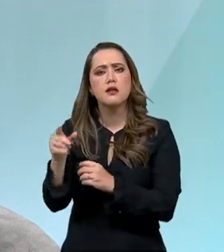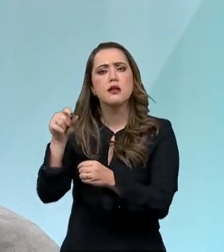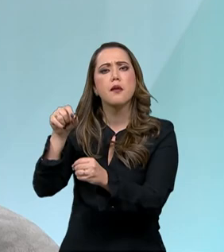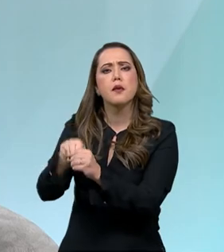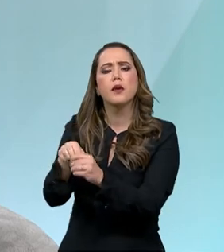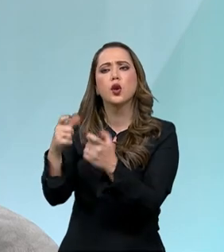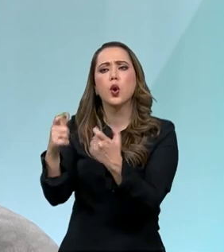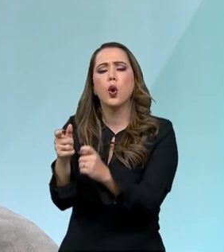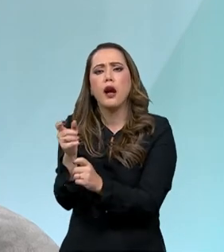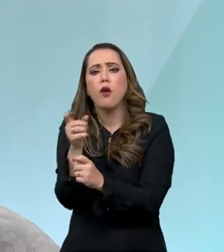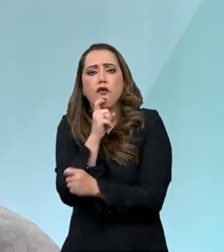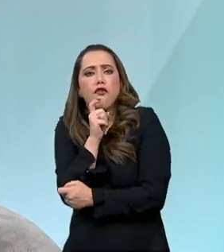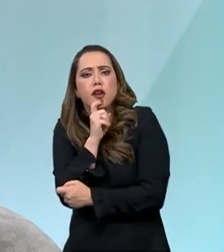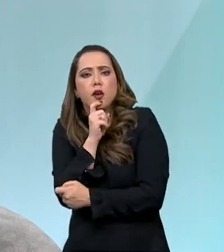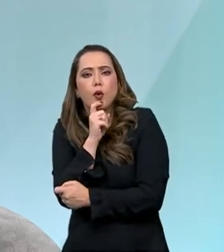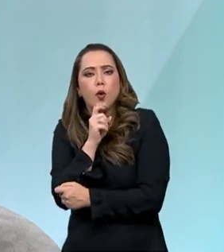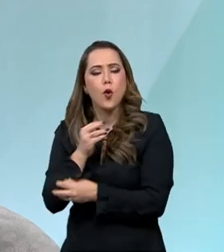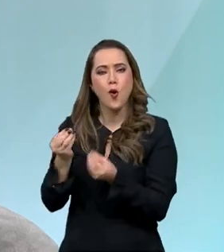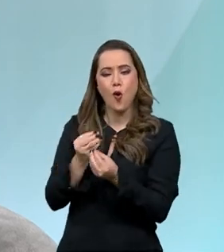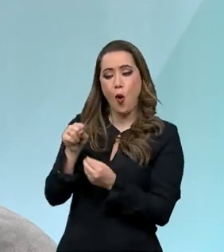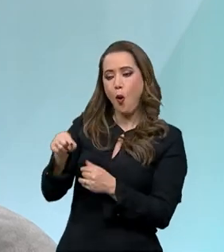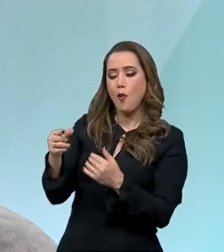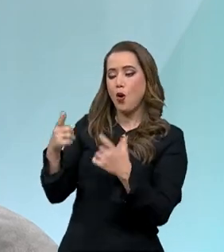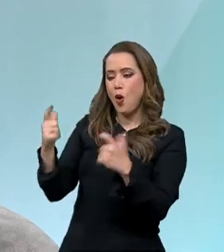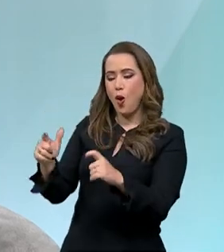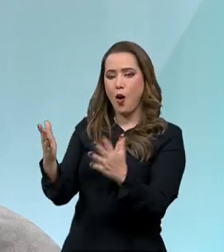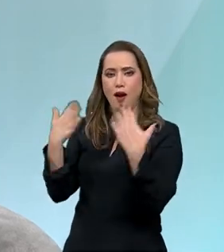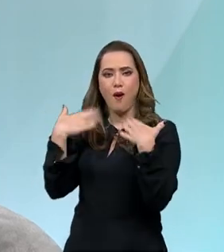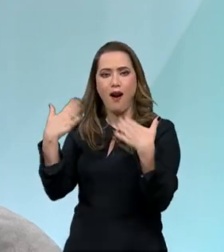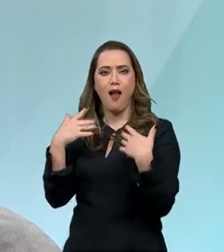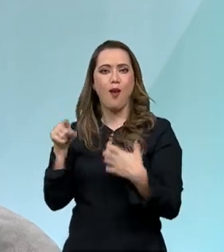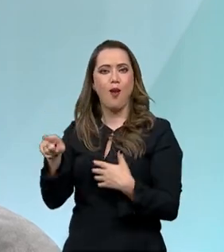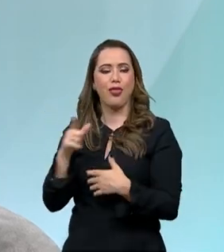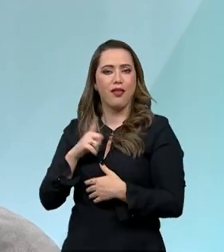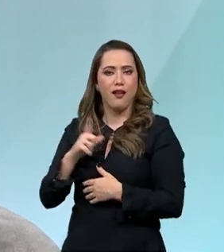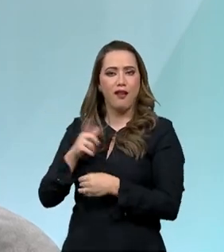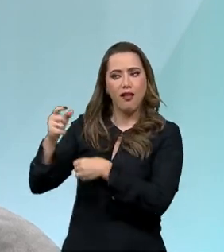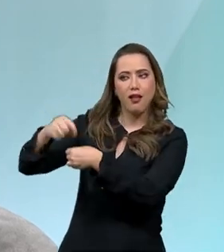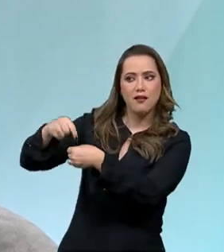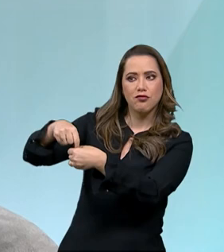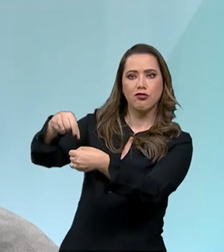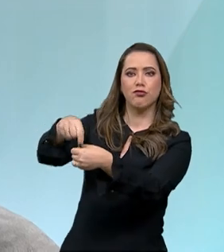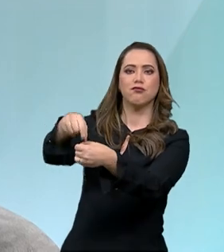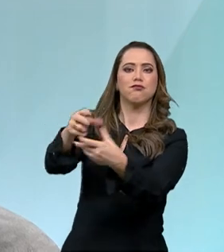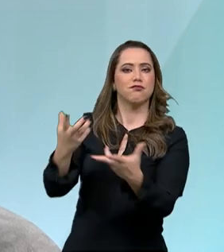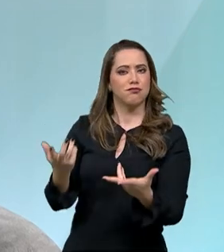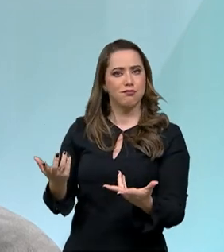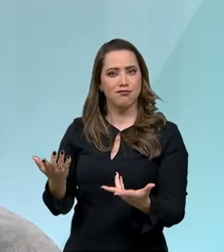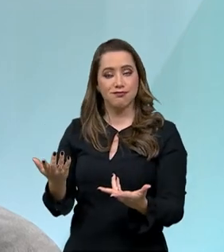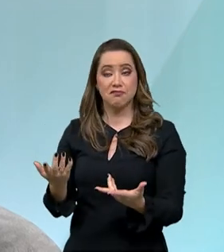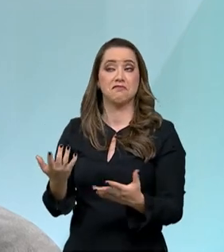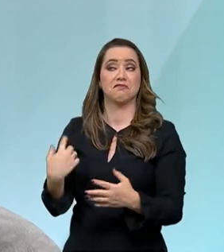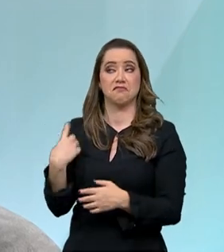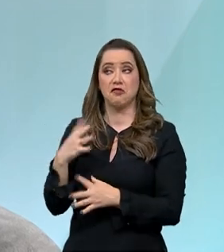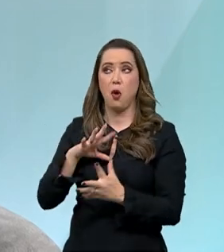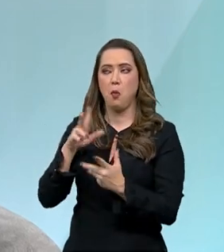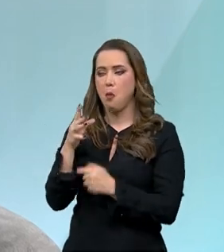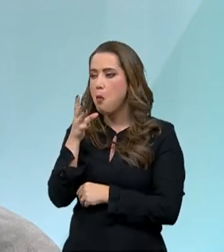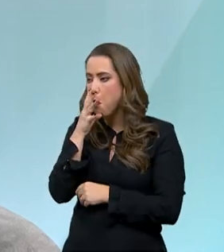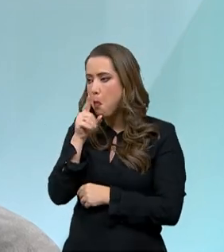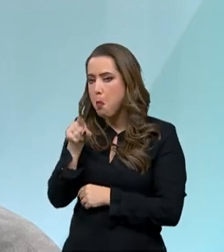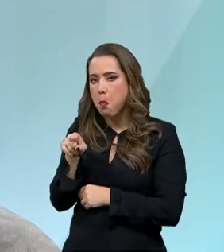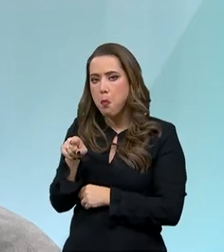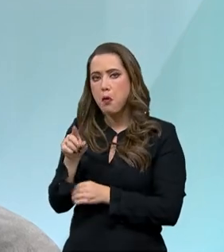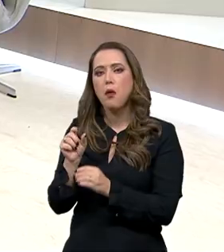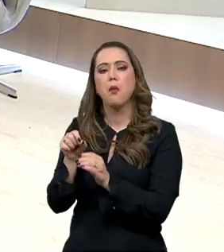Argentina, Estados Unidos, Canadá, Rússia, Ucrânia, enfim, são países que produzem o trigo. E